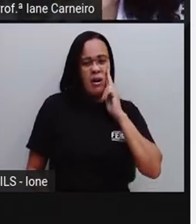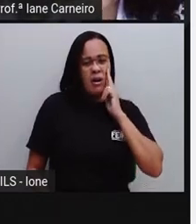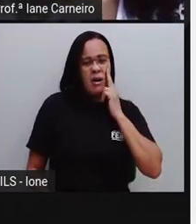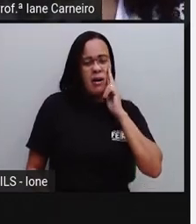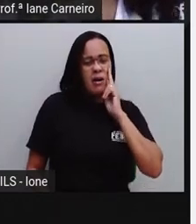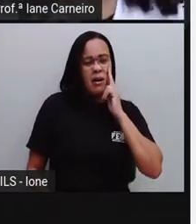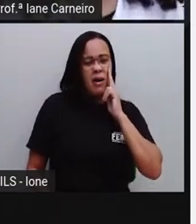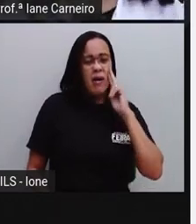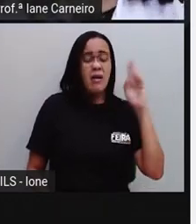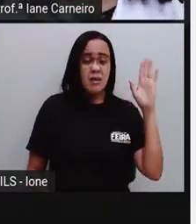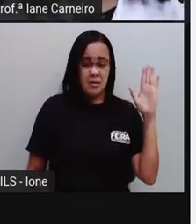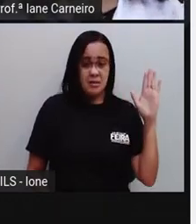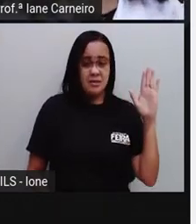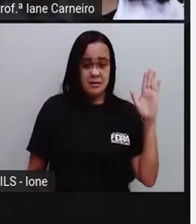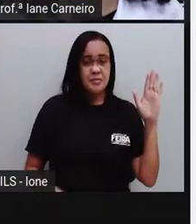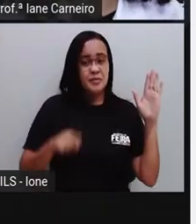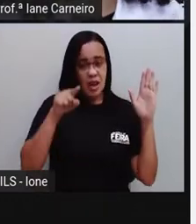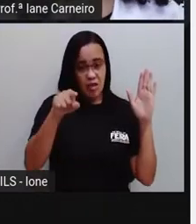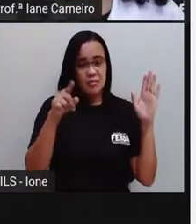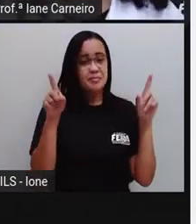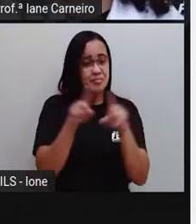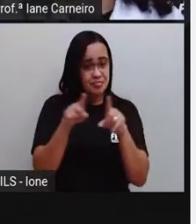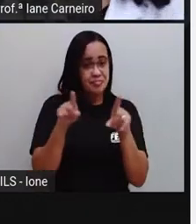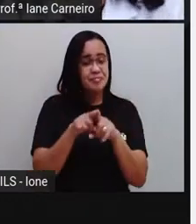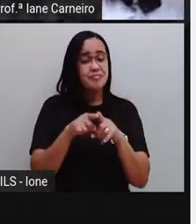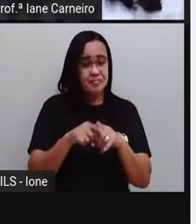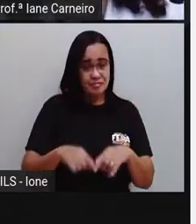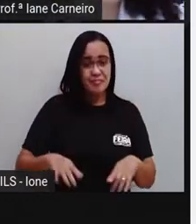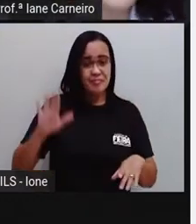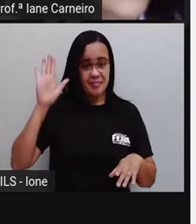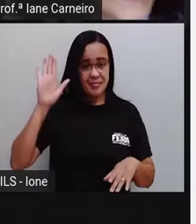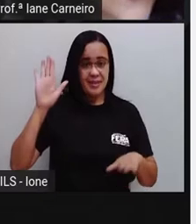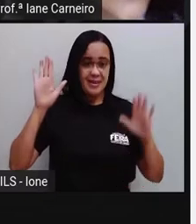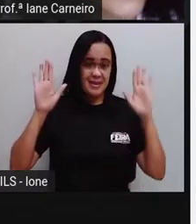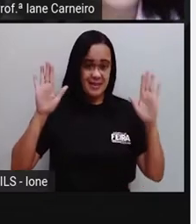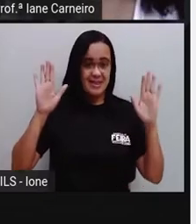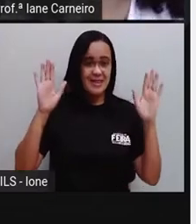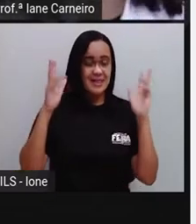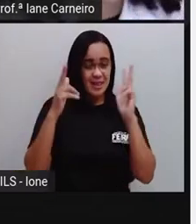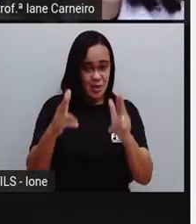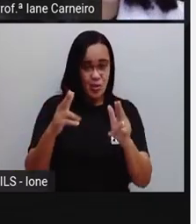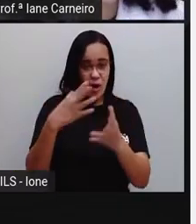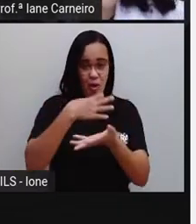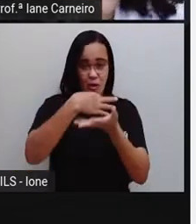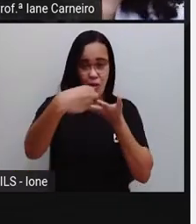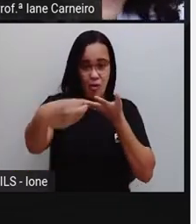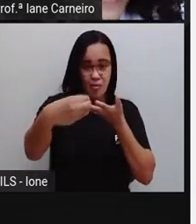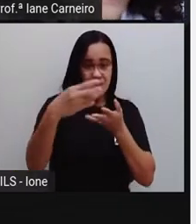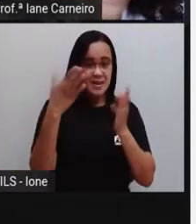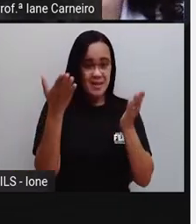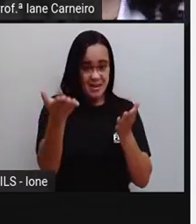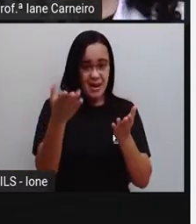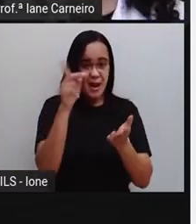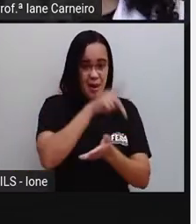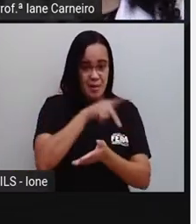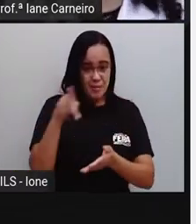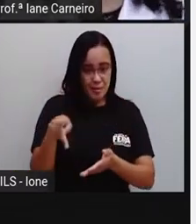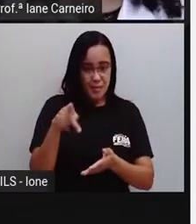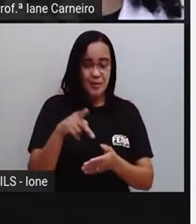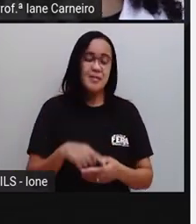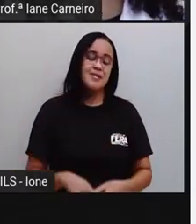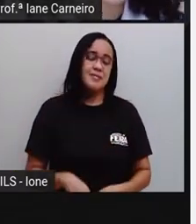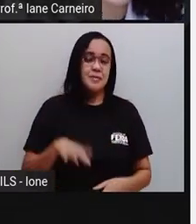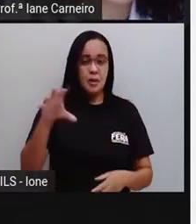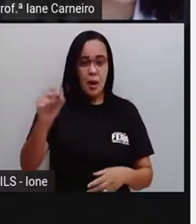esquerda, você também vai levantar a mão esquerda. Vamos fazer o teste? Pegou esse lápis amarelo? Pronto.